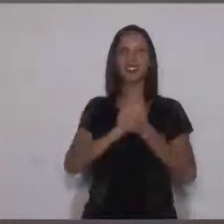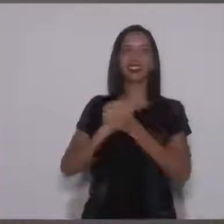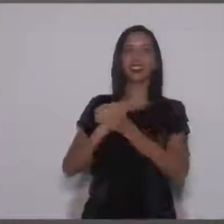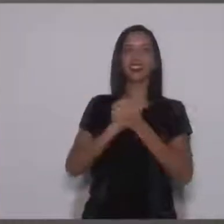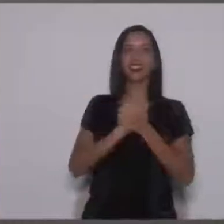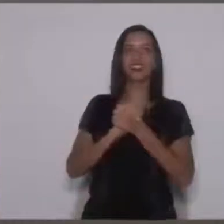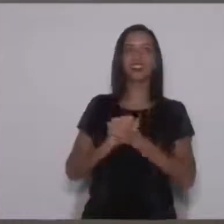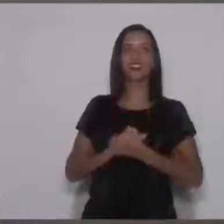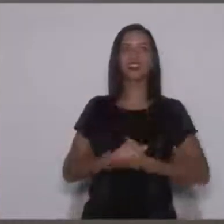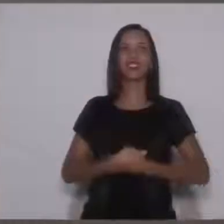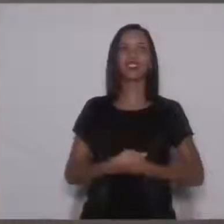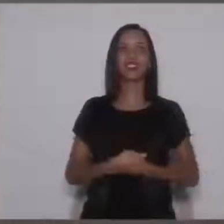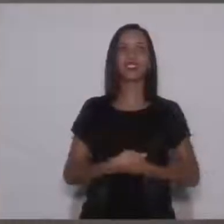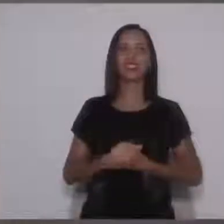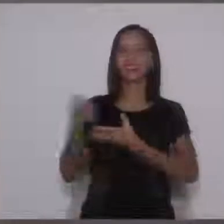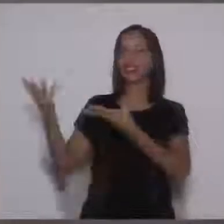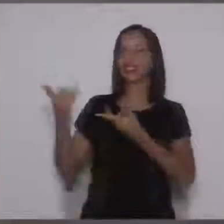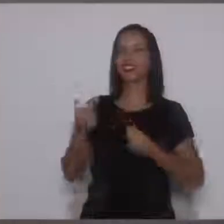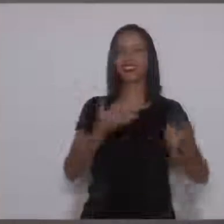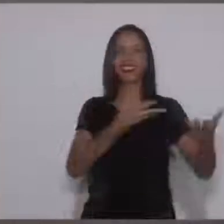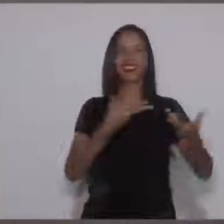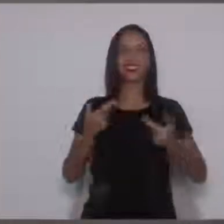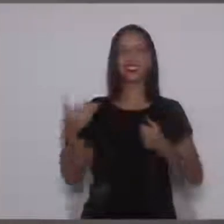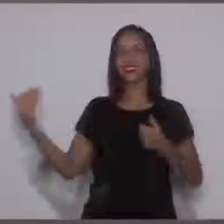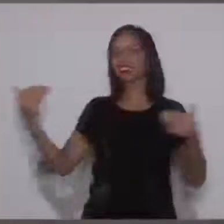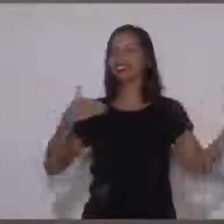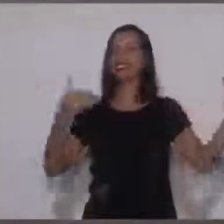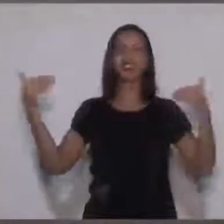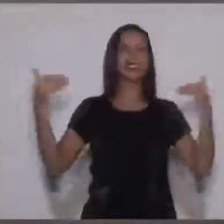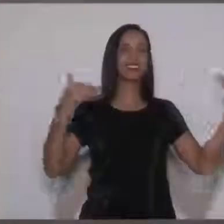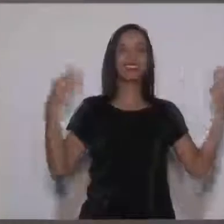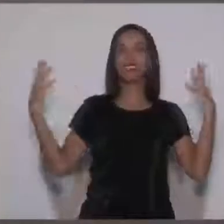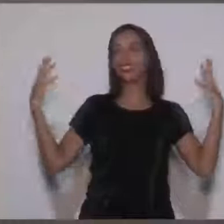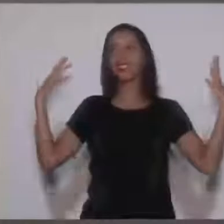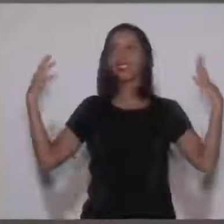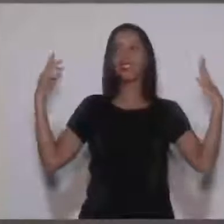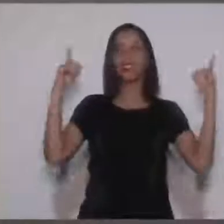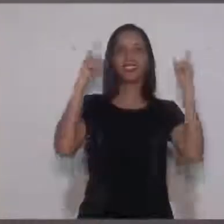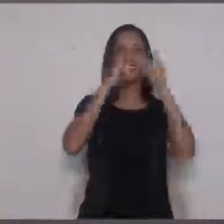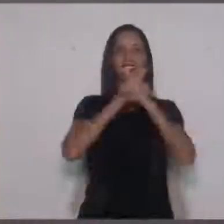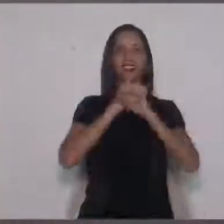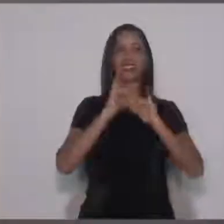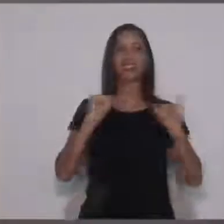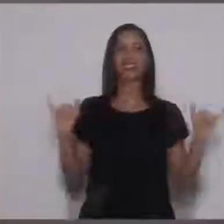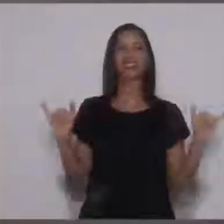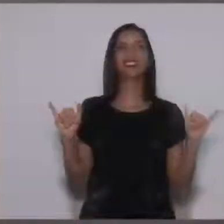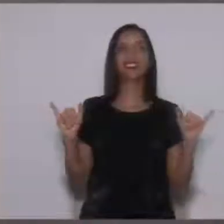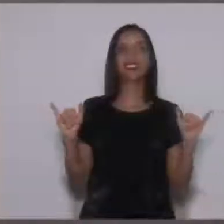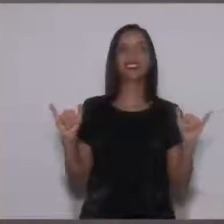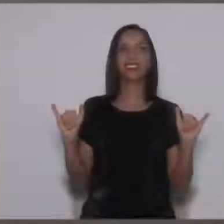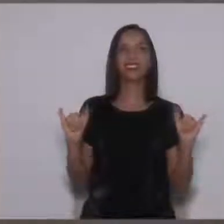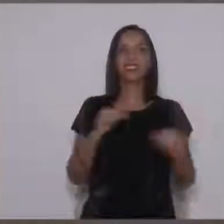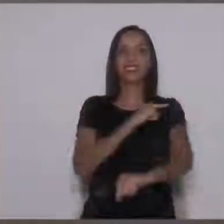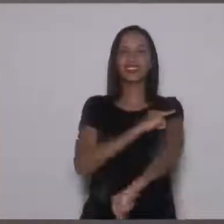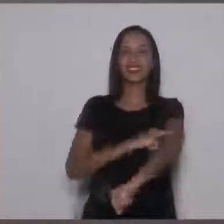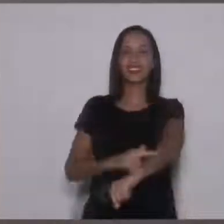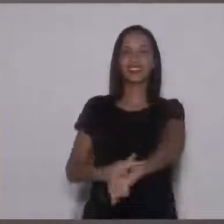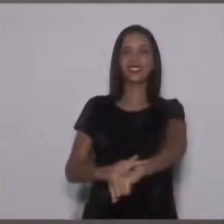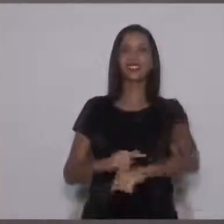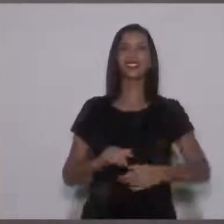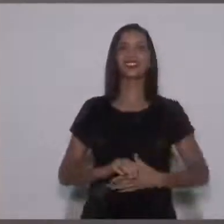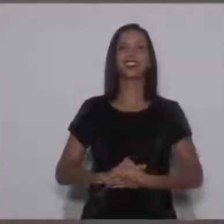Falta respeito de tanta gente de tanto lado, né? Fica até difícil falar em respeito.